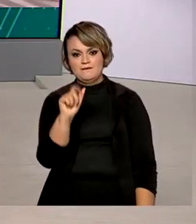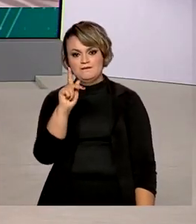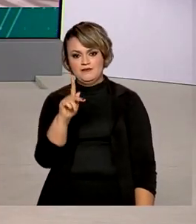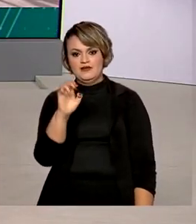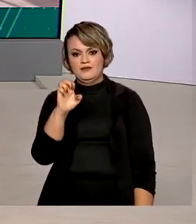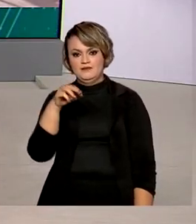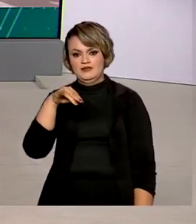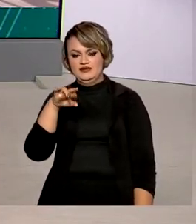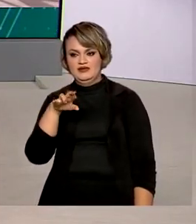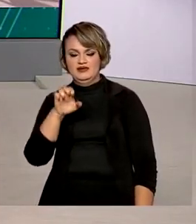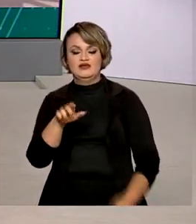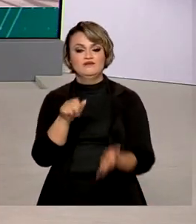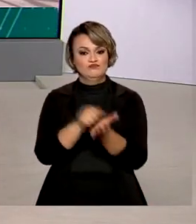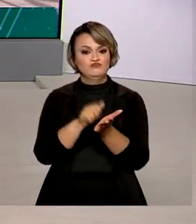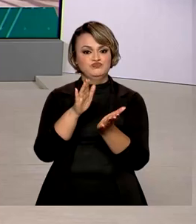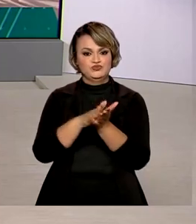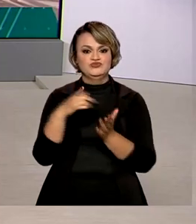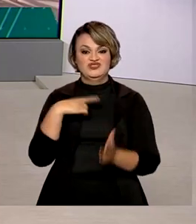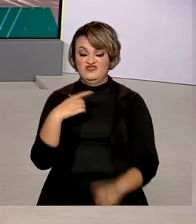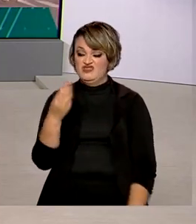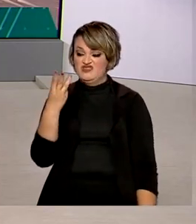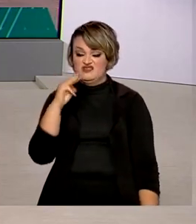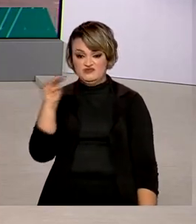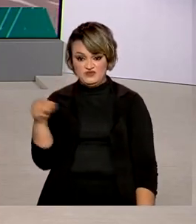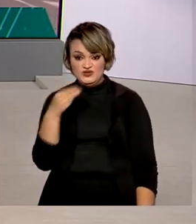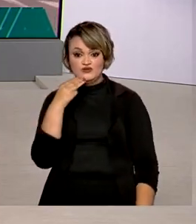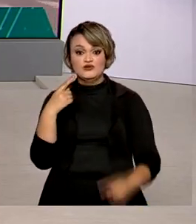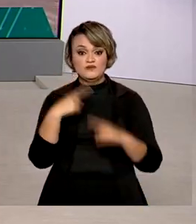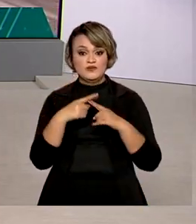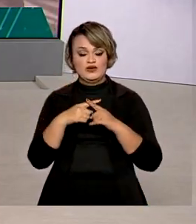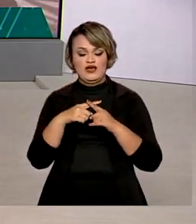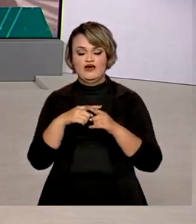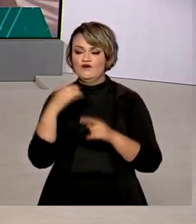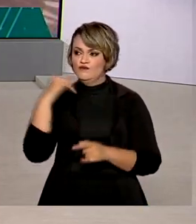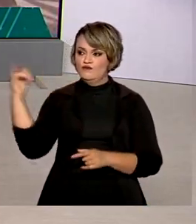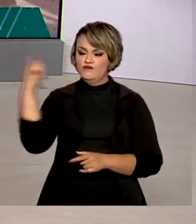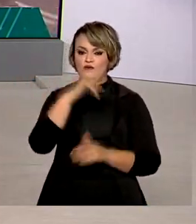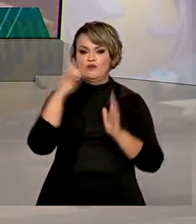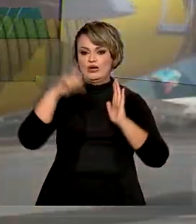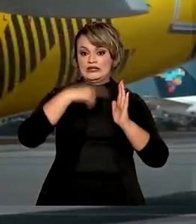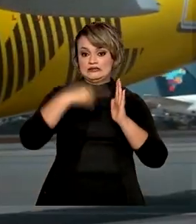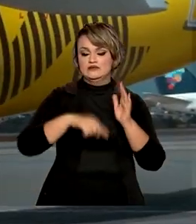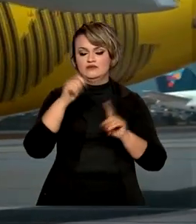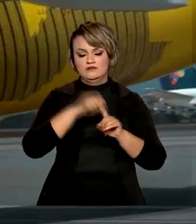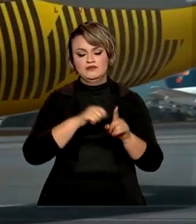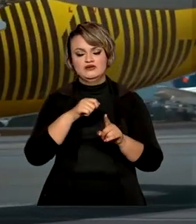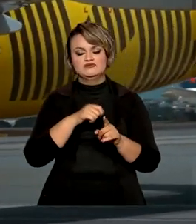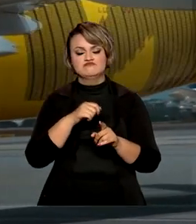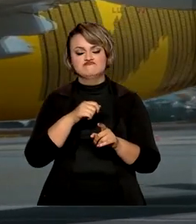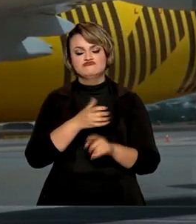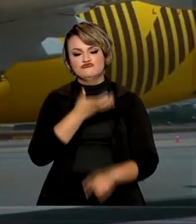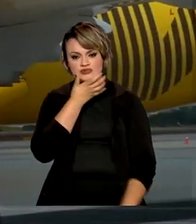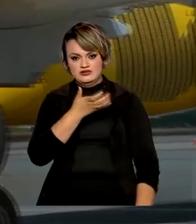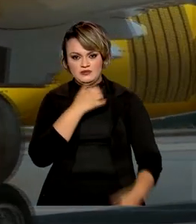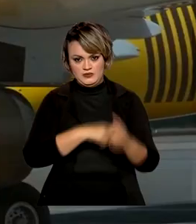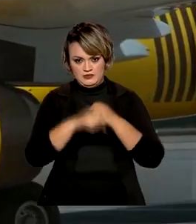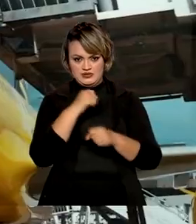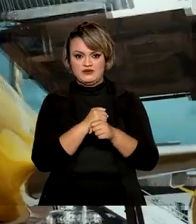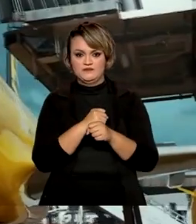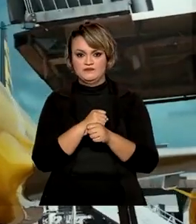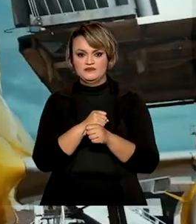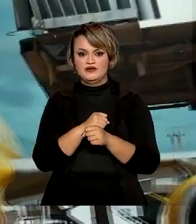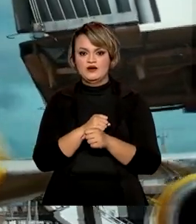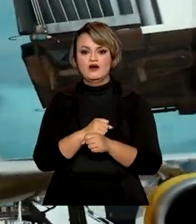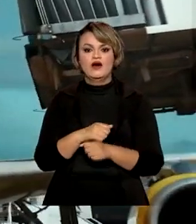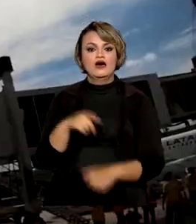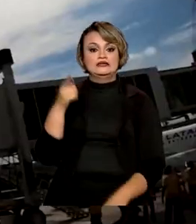Aéreos será de pagar uma multa de R$ milhões por cancelamento de voos em dezembro do ano passado. A decisão da Secretaria Nacional do